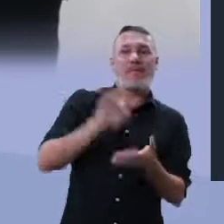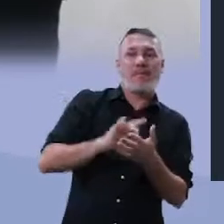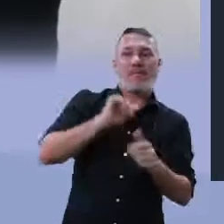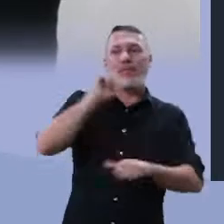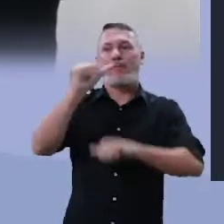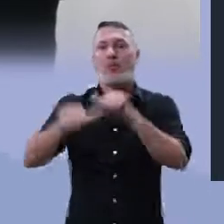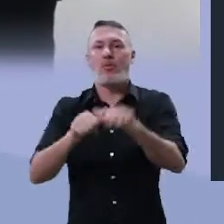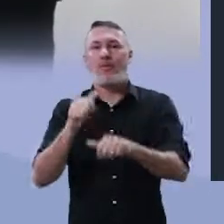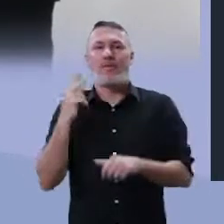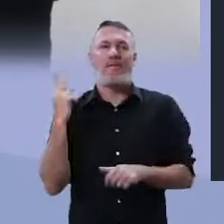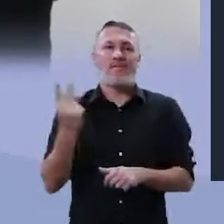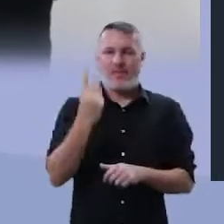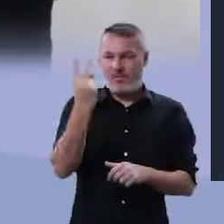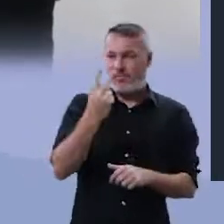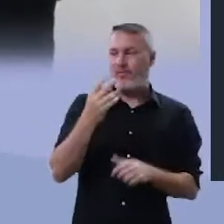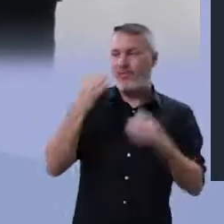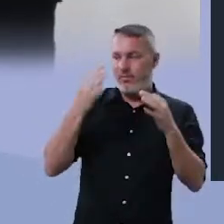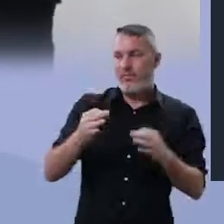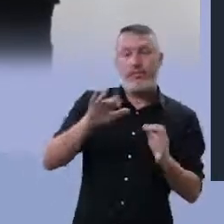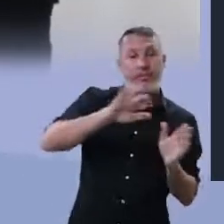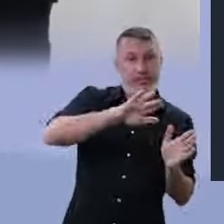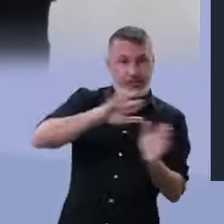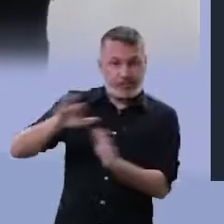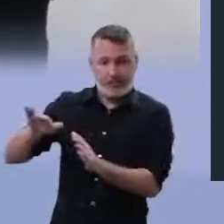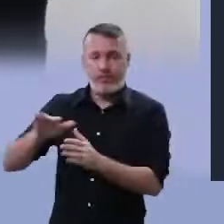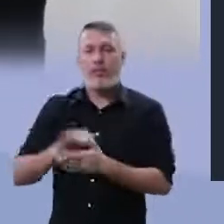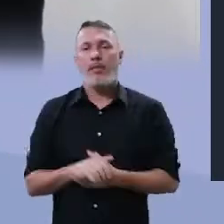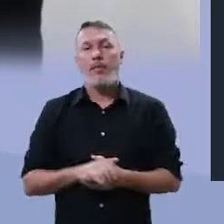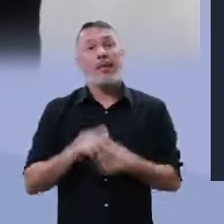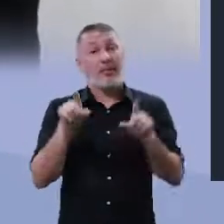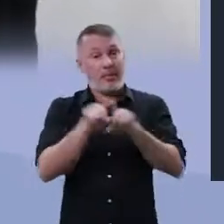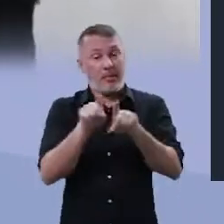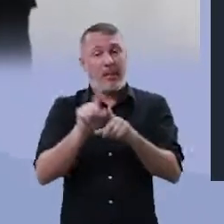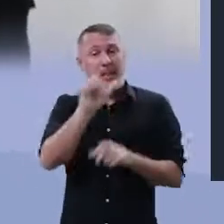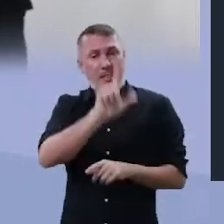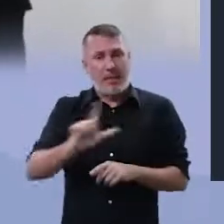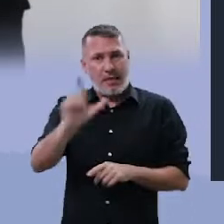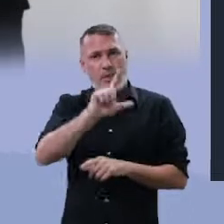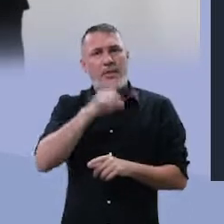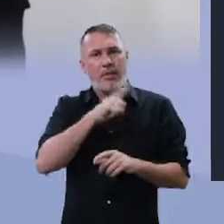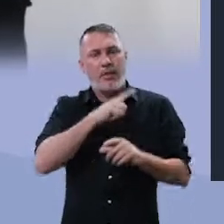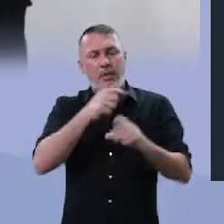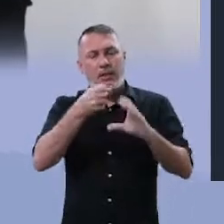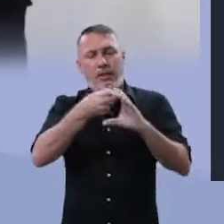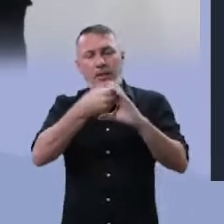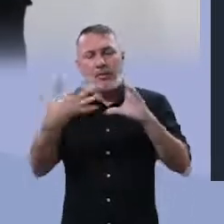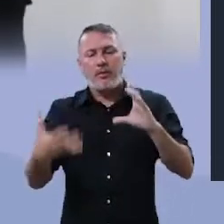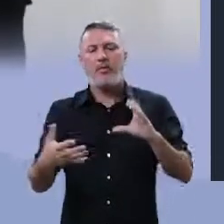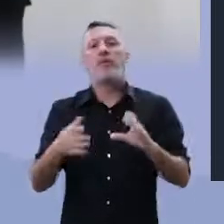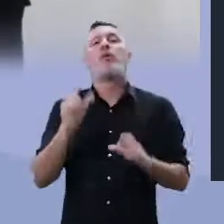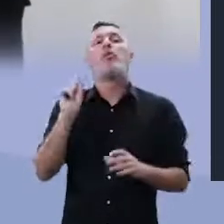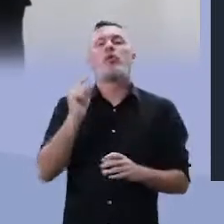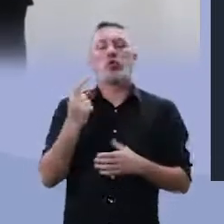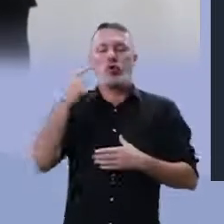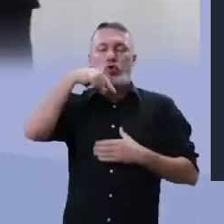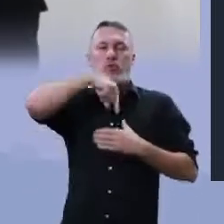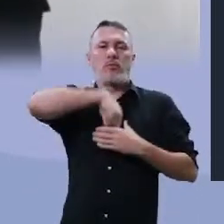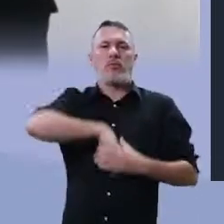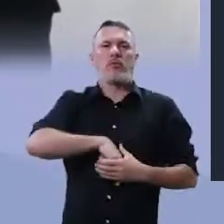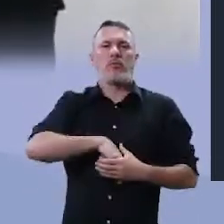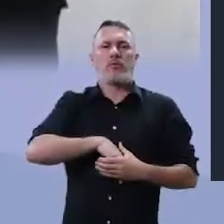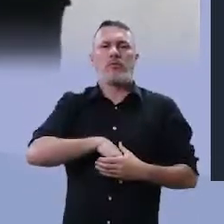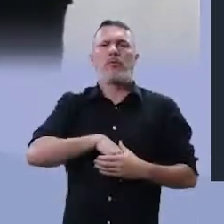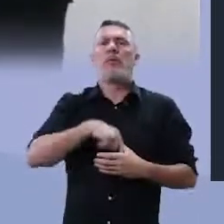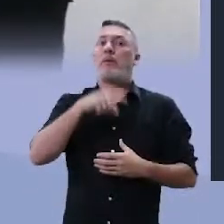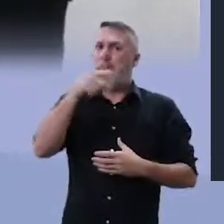valores. Também é característica do texto literário a subjetividade. Você